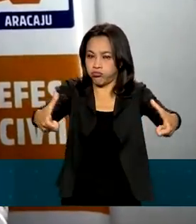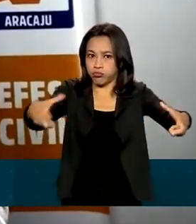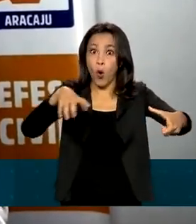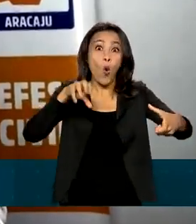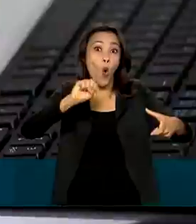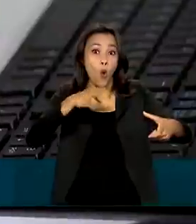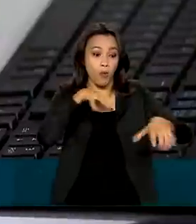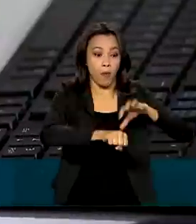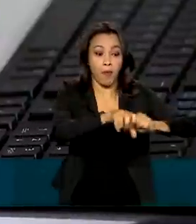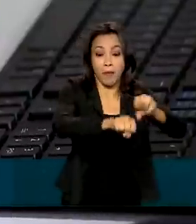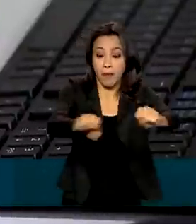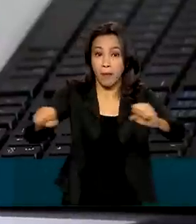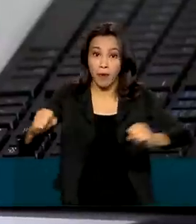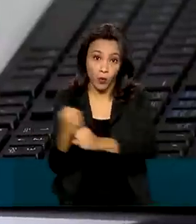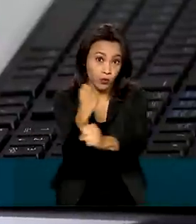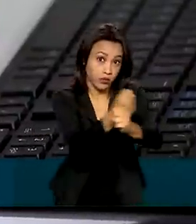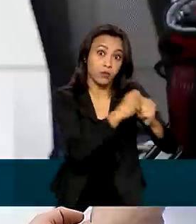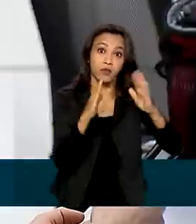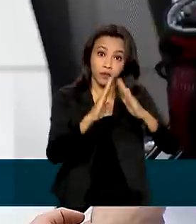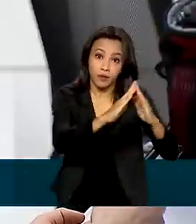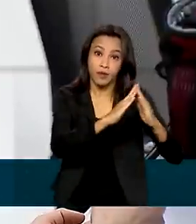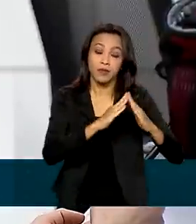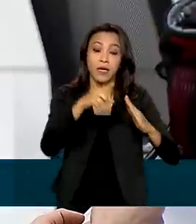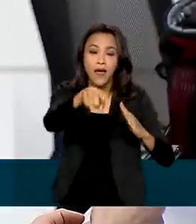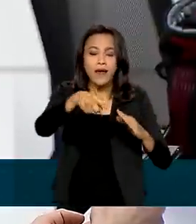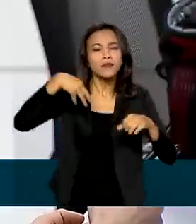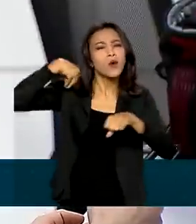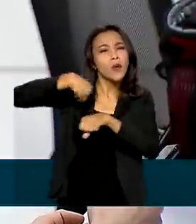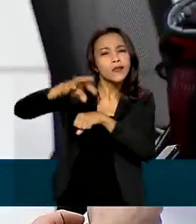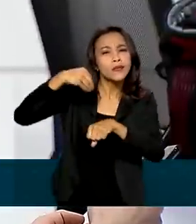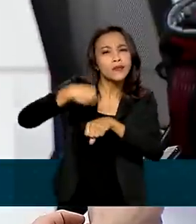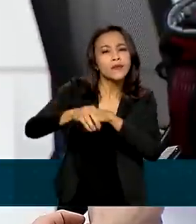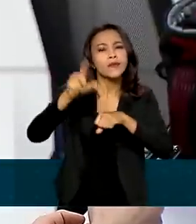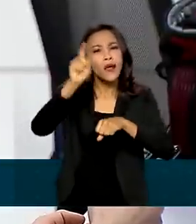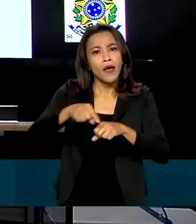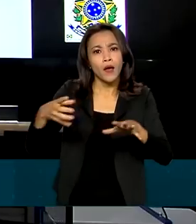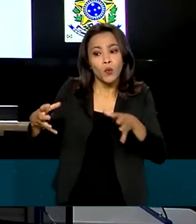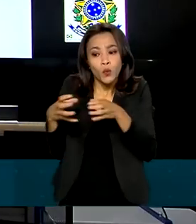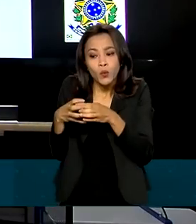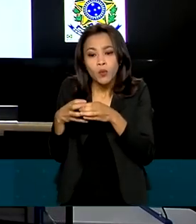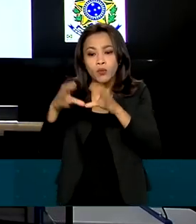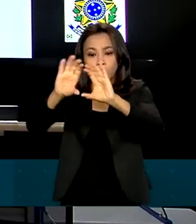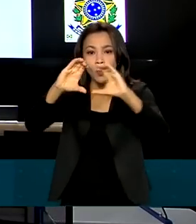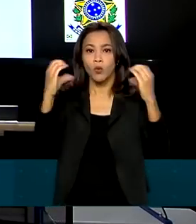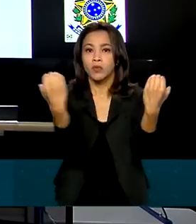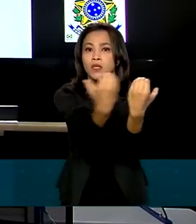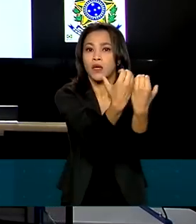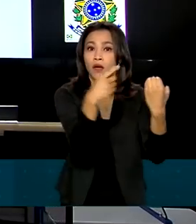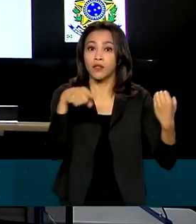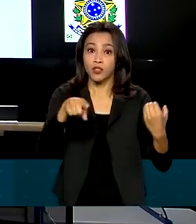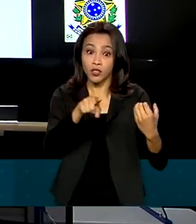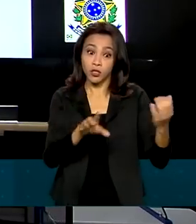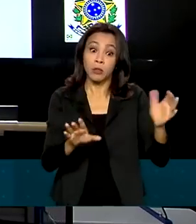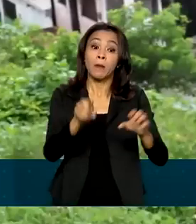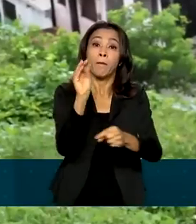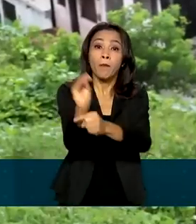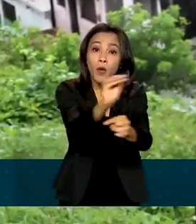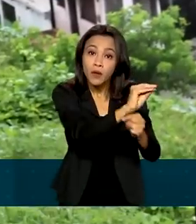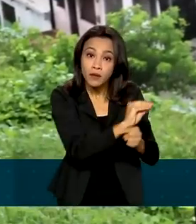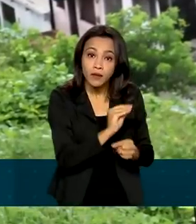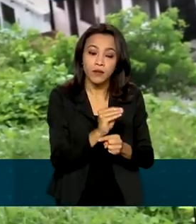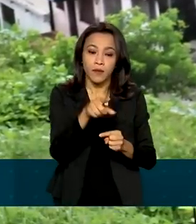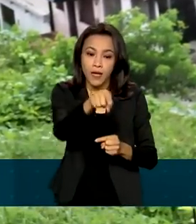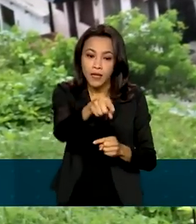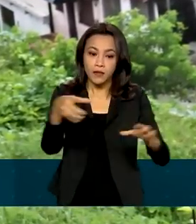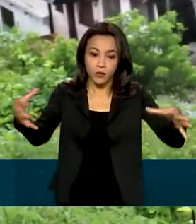desordenadas. As orientações são repassadas por meio dos núcleos comunitários de proteção e defesa civil. A